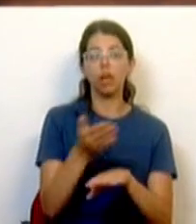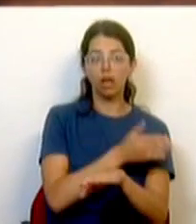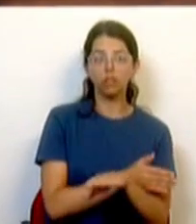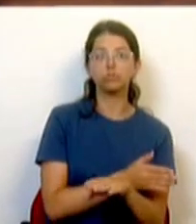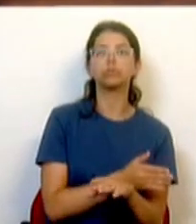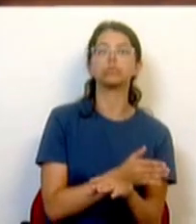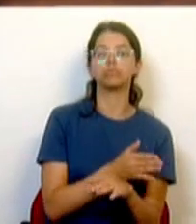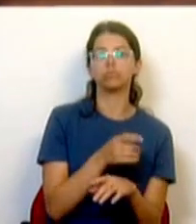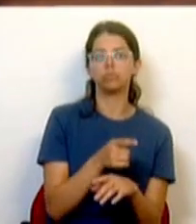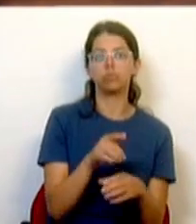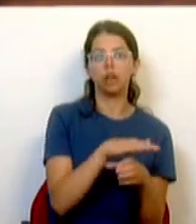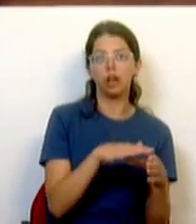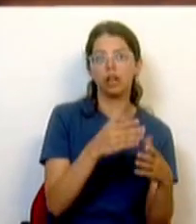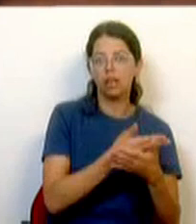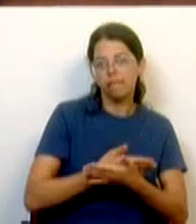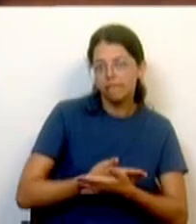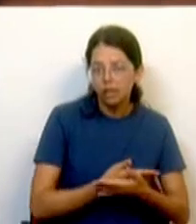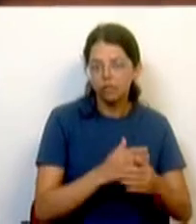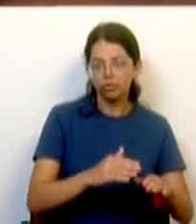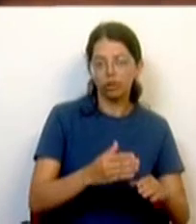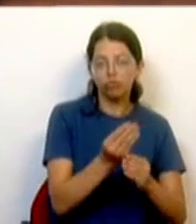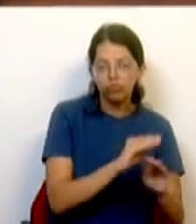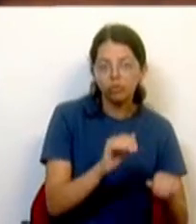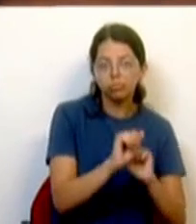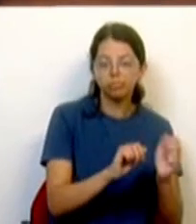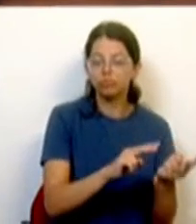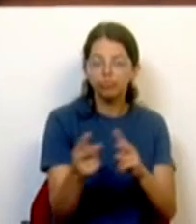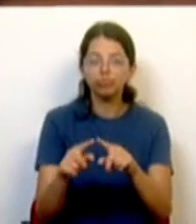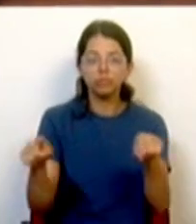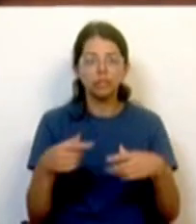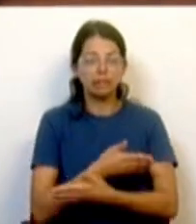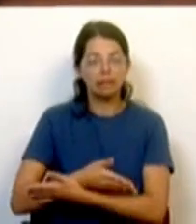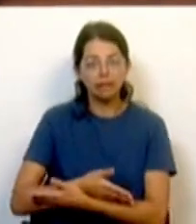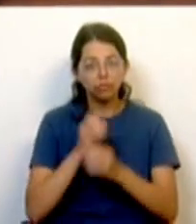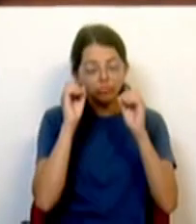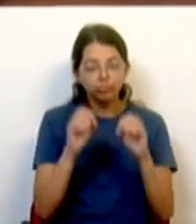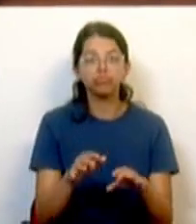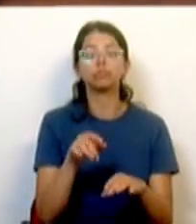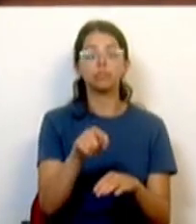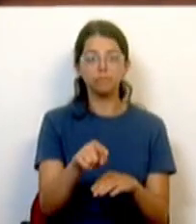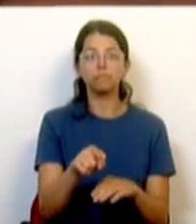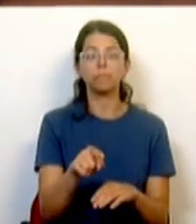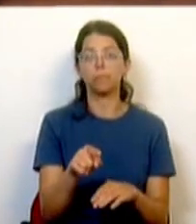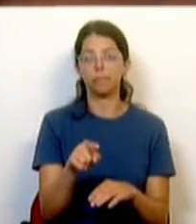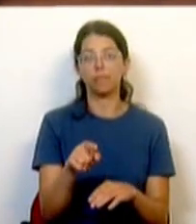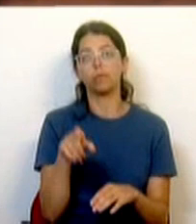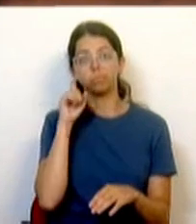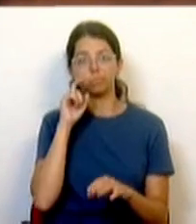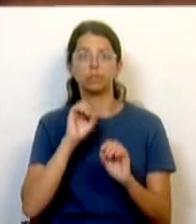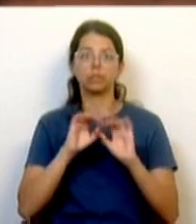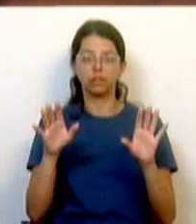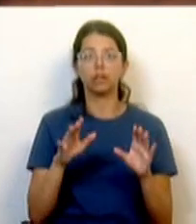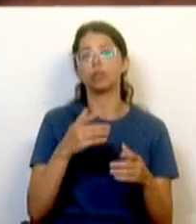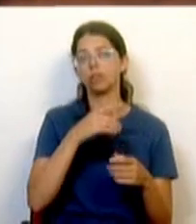dedicados à área de infância para salas de creches, desde salvaguardadas naturalmente as